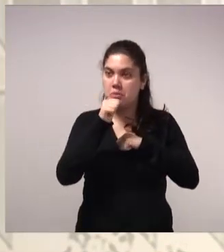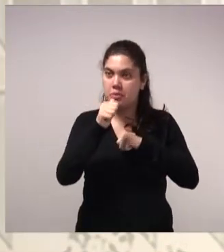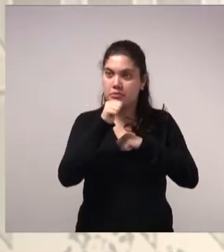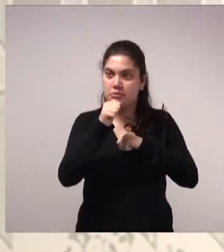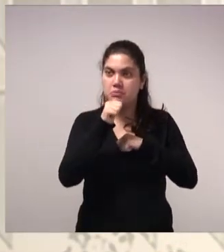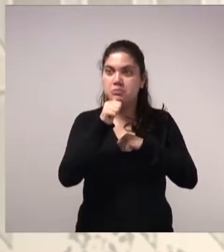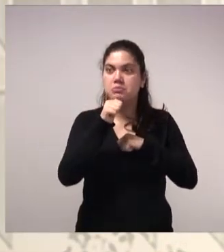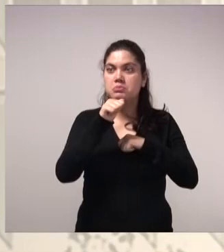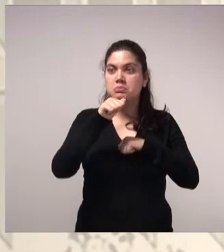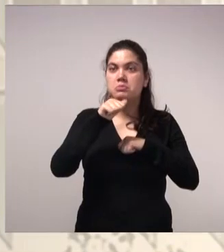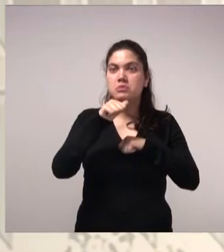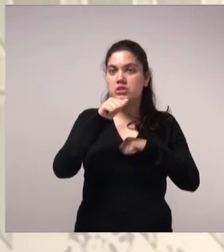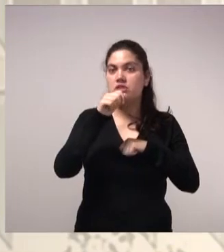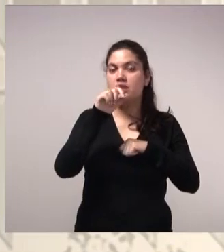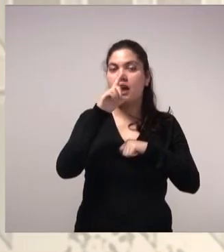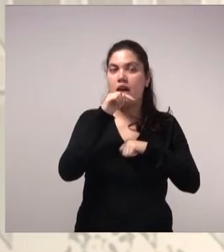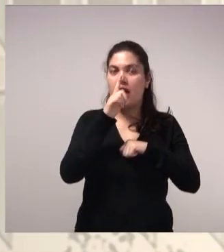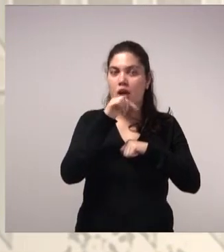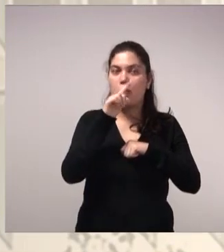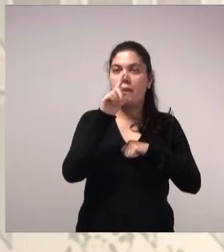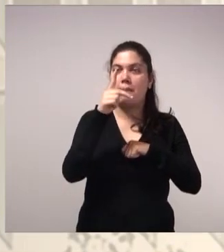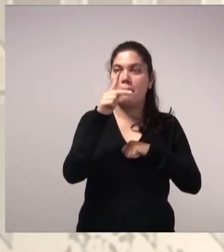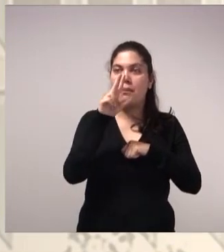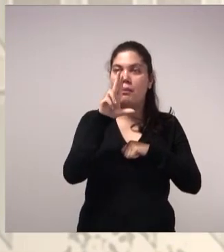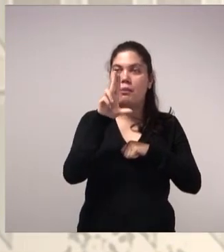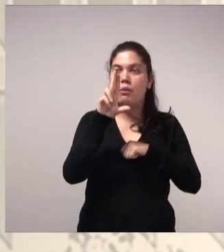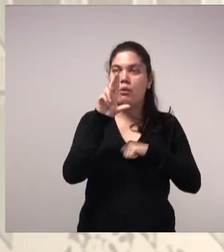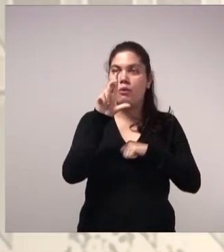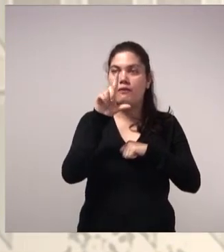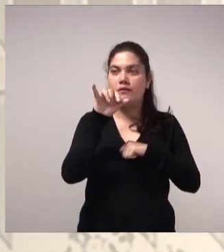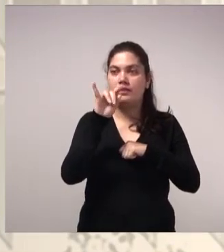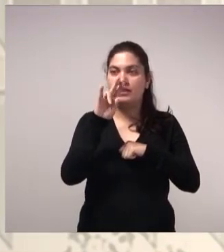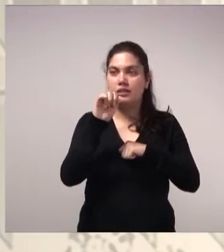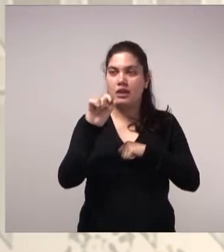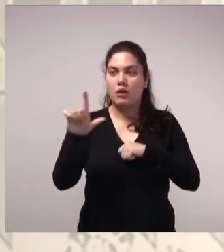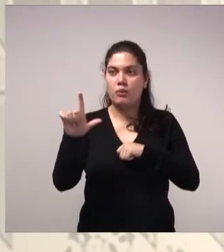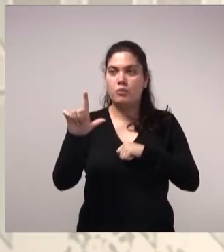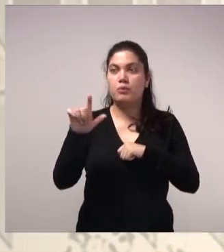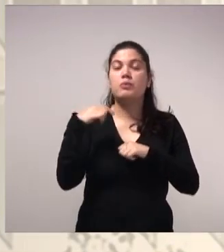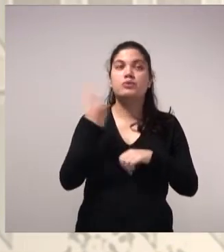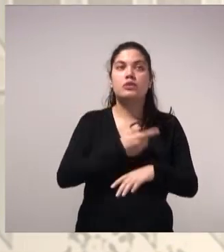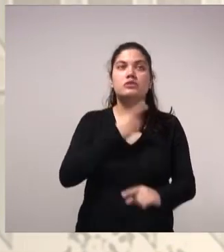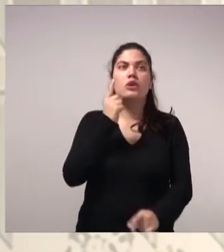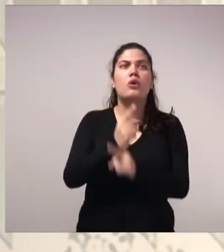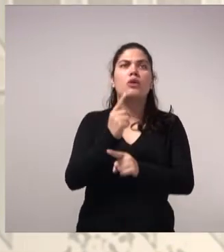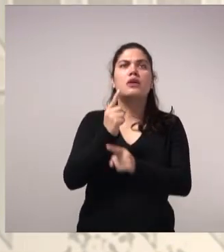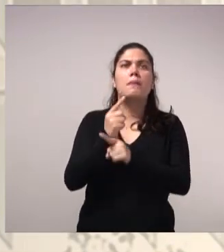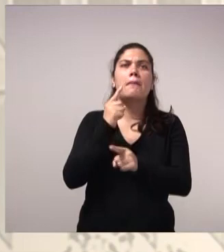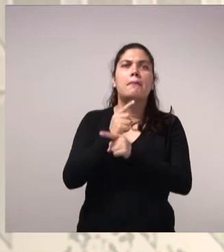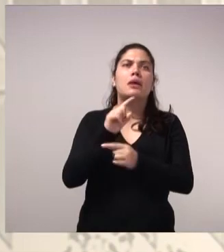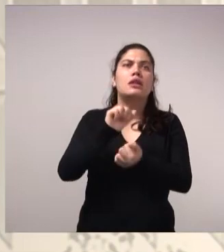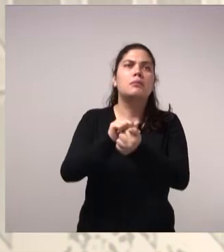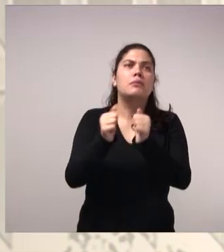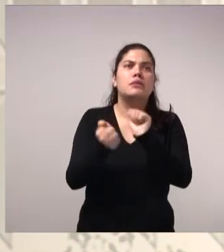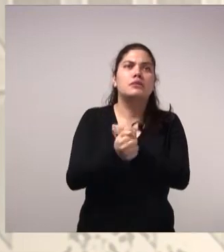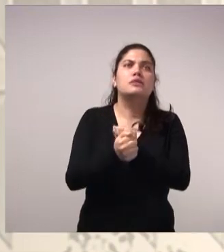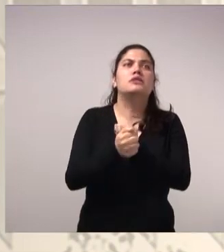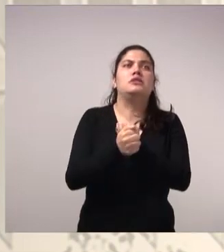água pluvial. Então, aqui são algumas soluções que encontramos para adaptar as edificações.